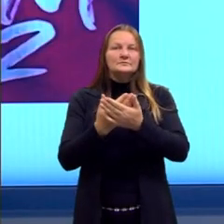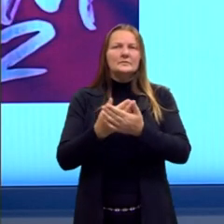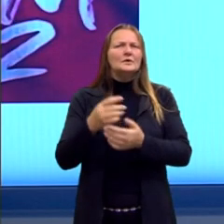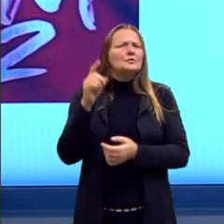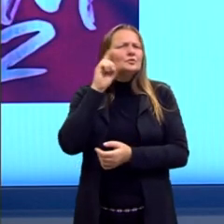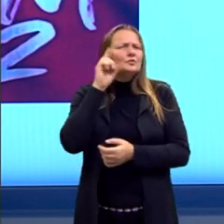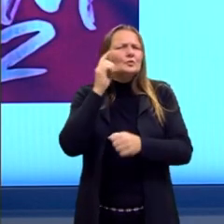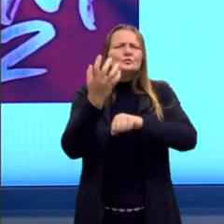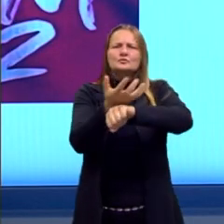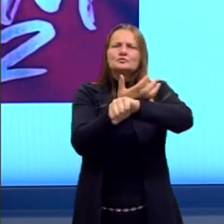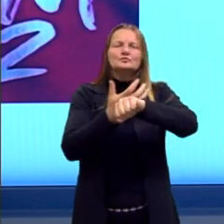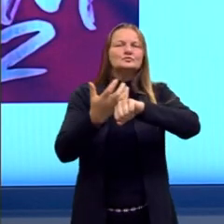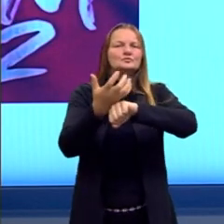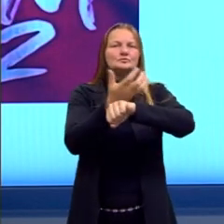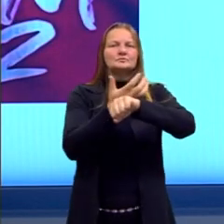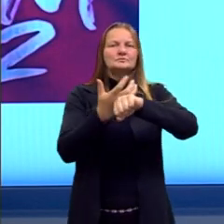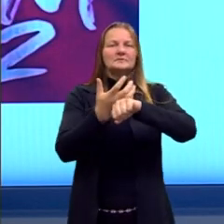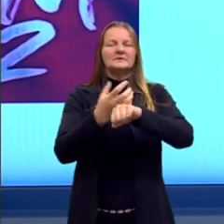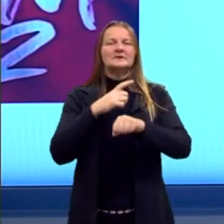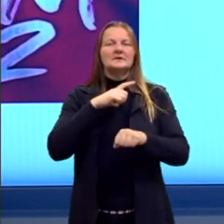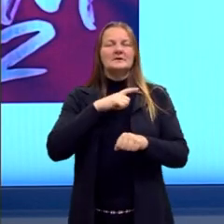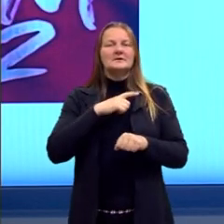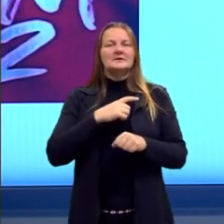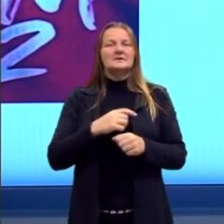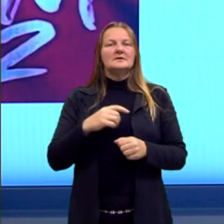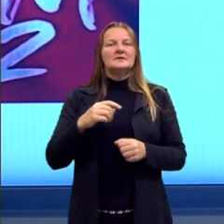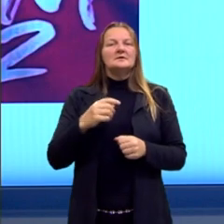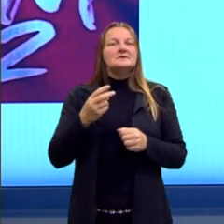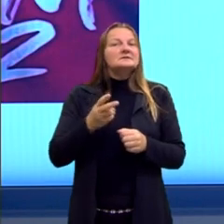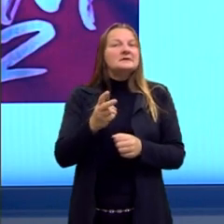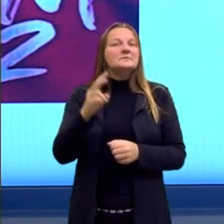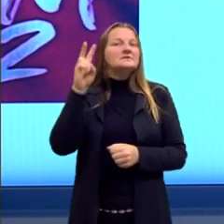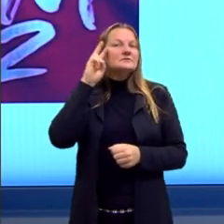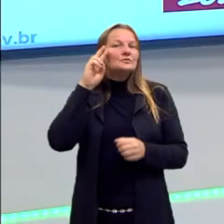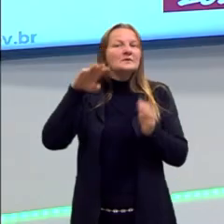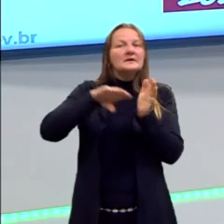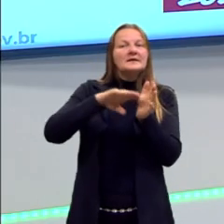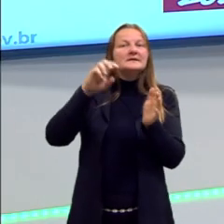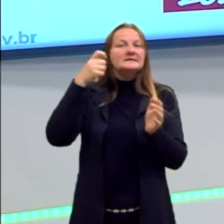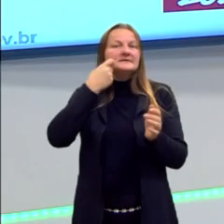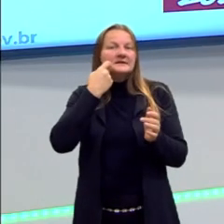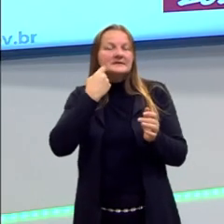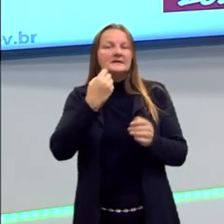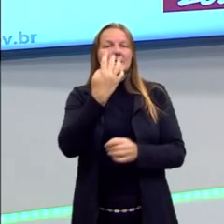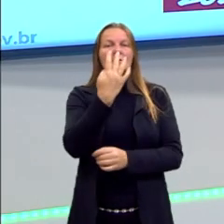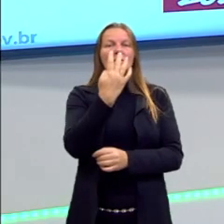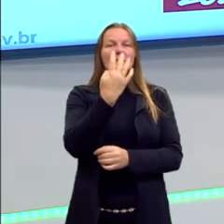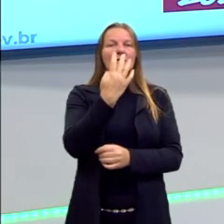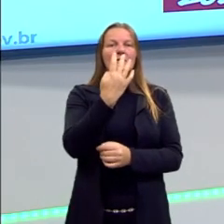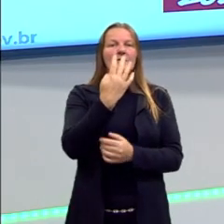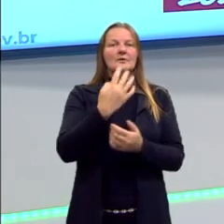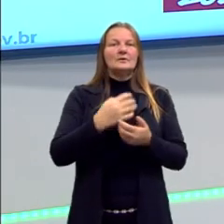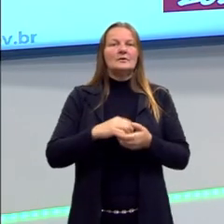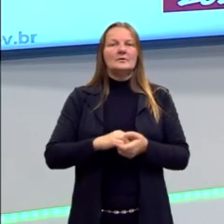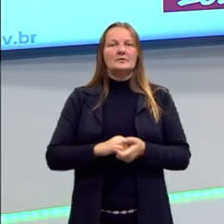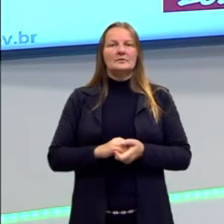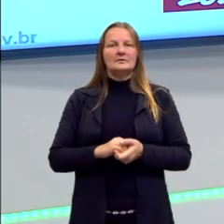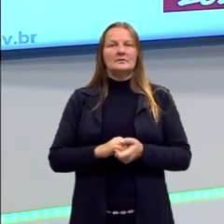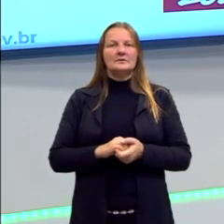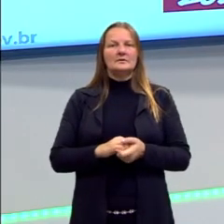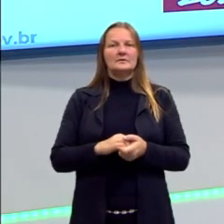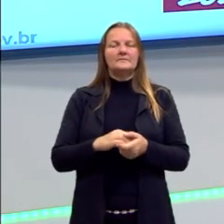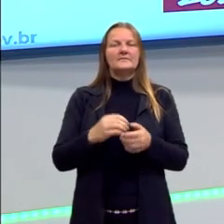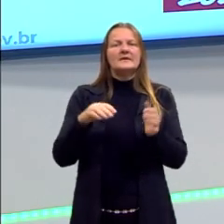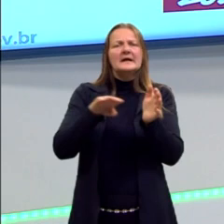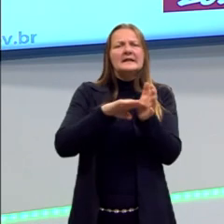todos os componentes curriculares, elas vão ao ar de segunda a sexta, das 14 horas às 17 horas